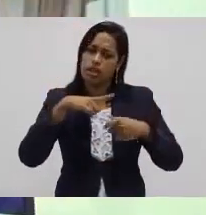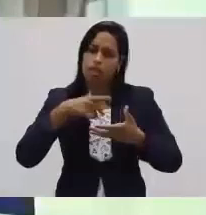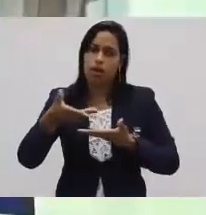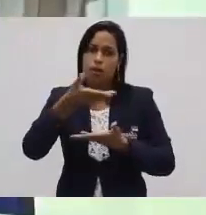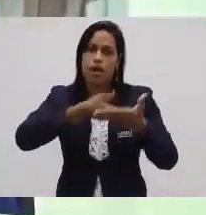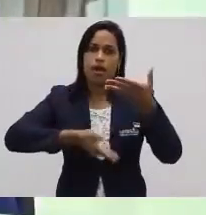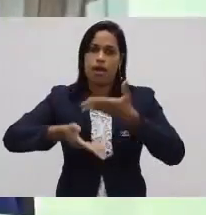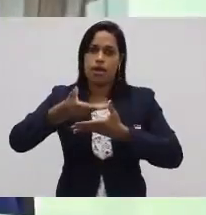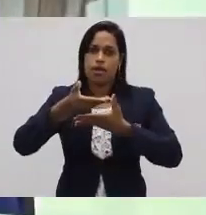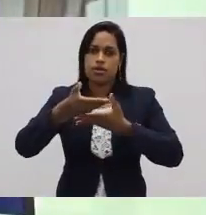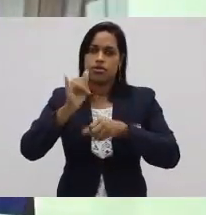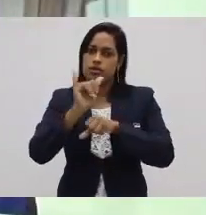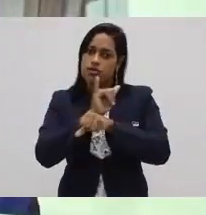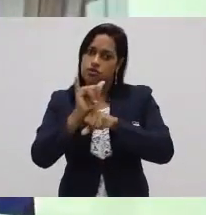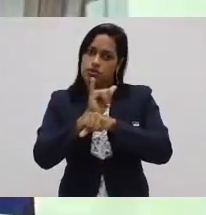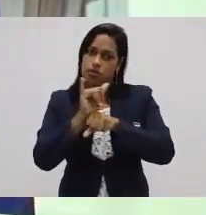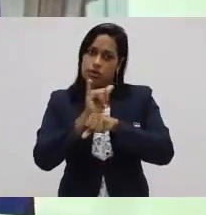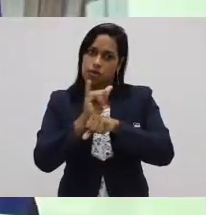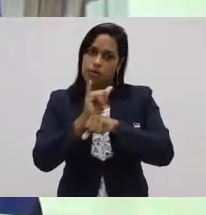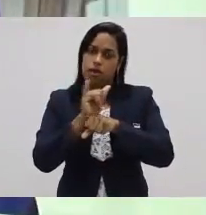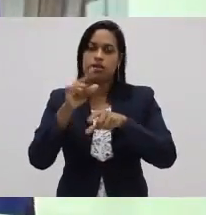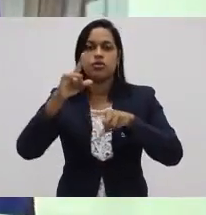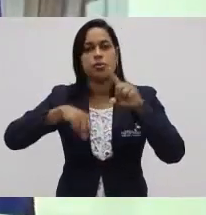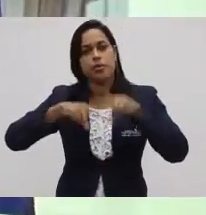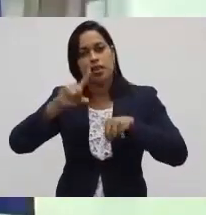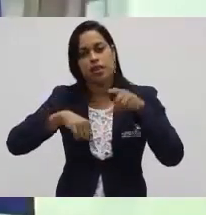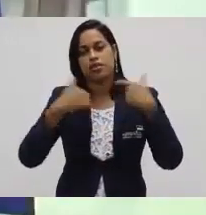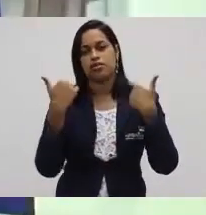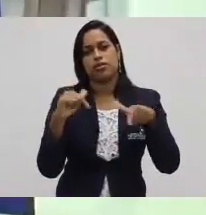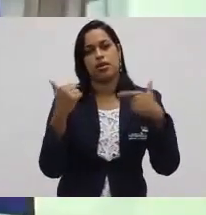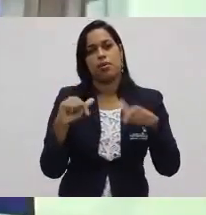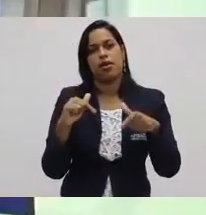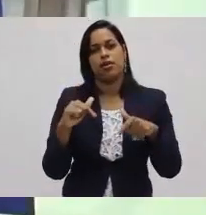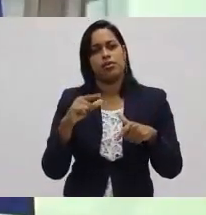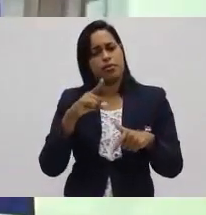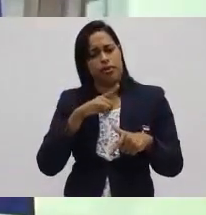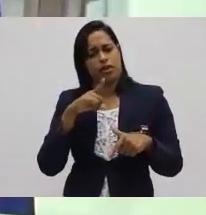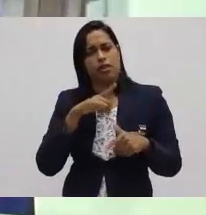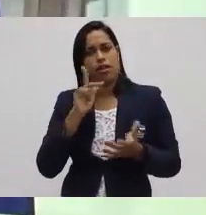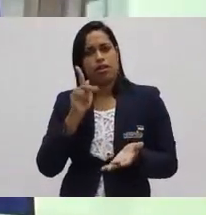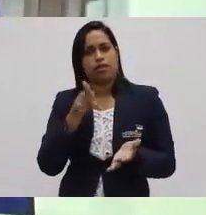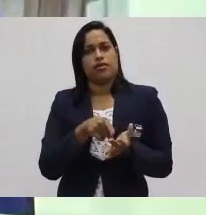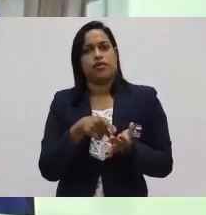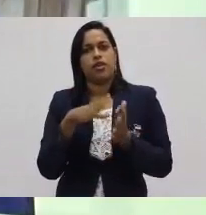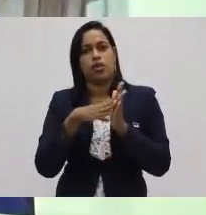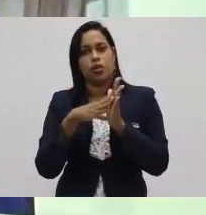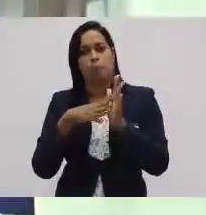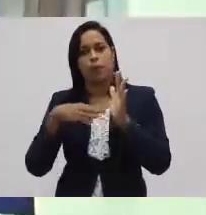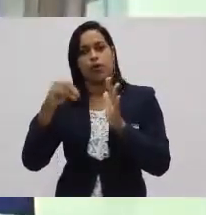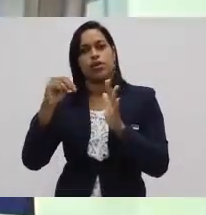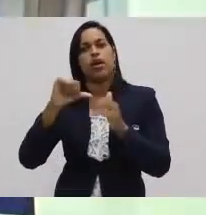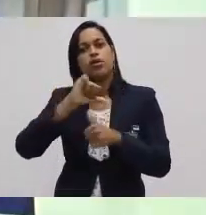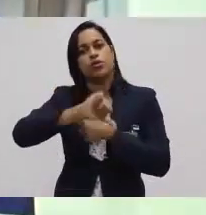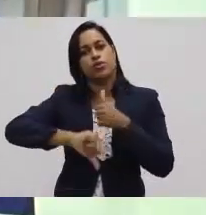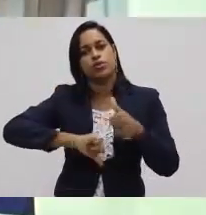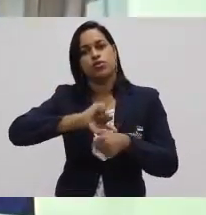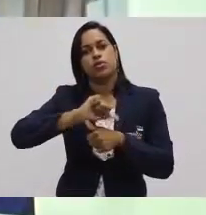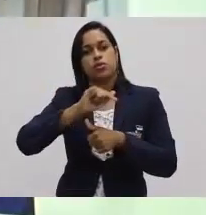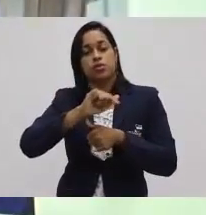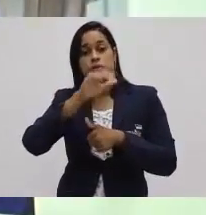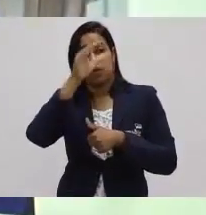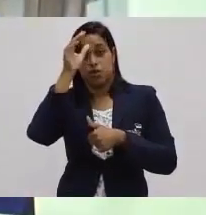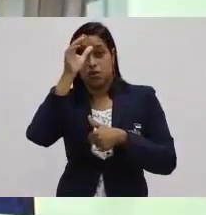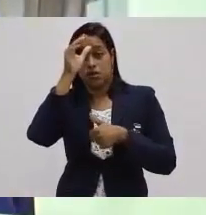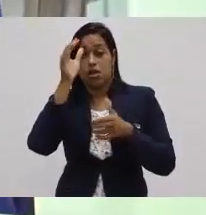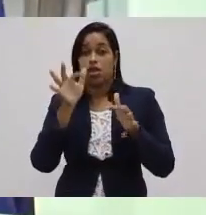entre instrumentos de produção, matéria-prima e trabalho, para que ocorra o modelo de transformação, para que o cliente, no final, tenha